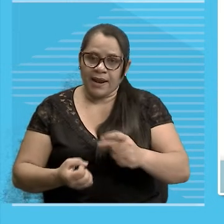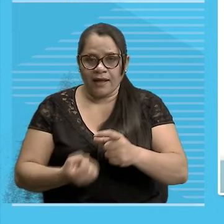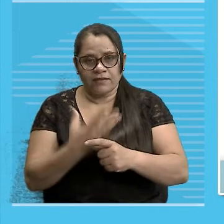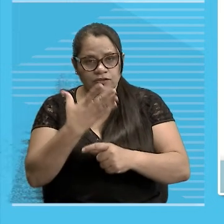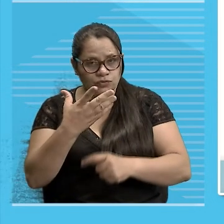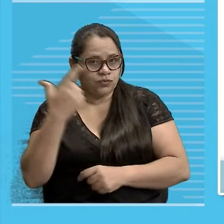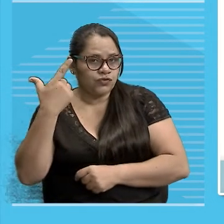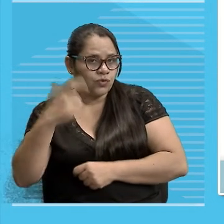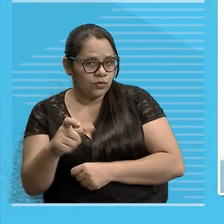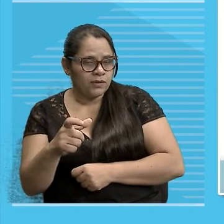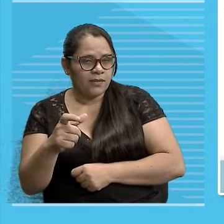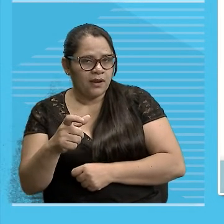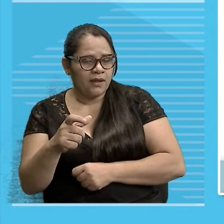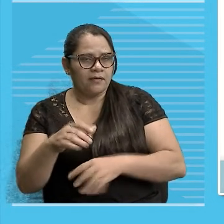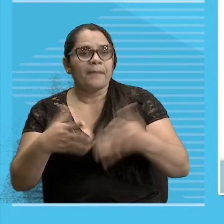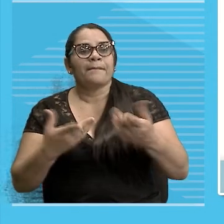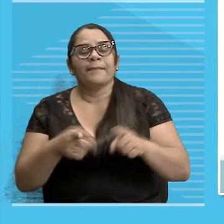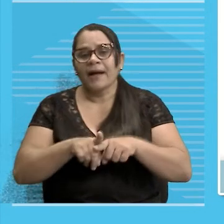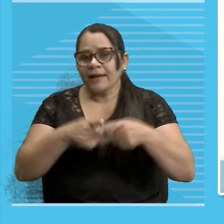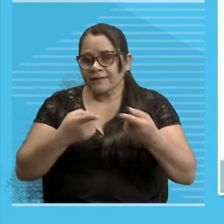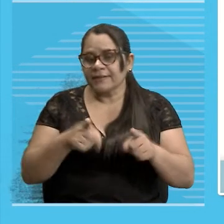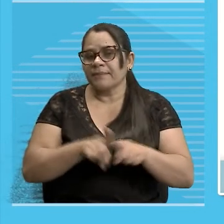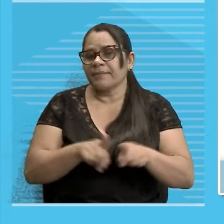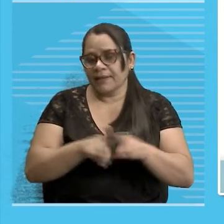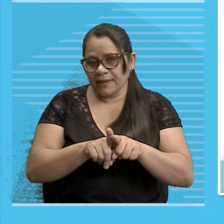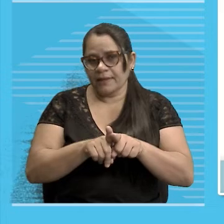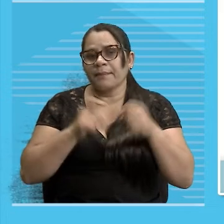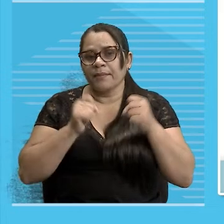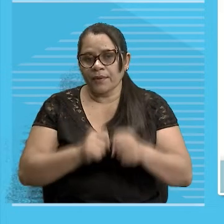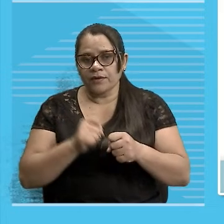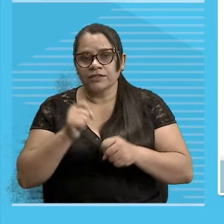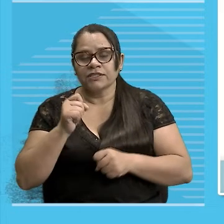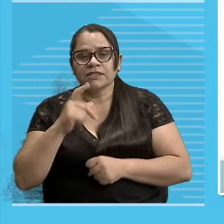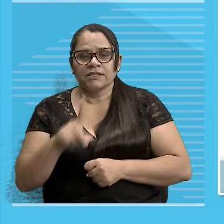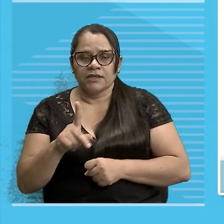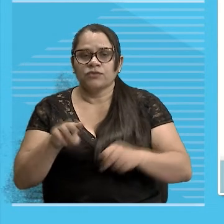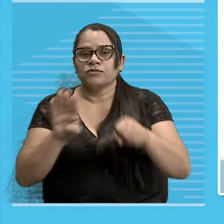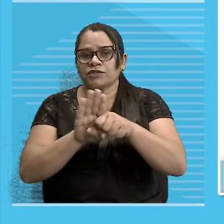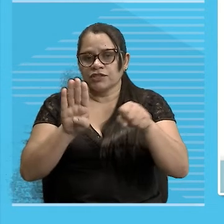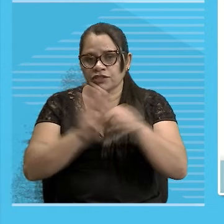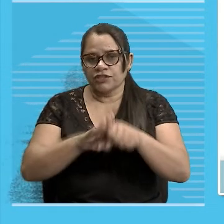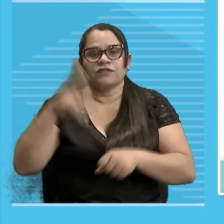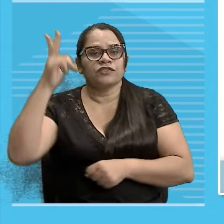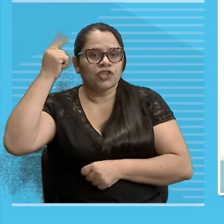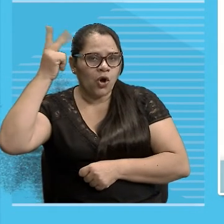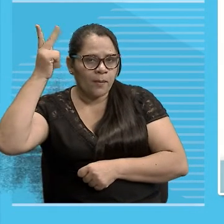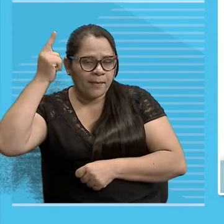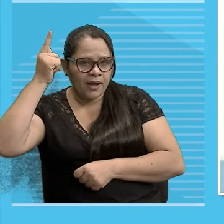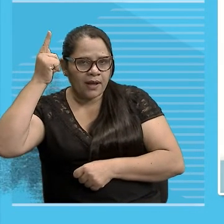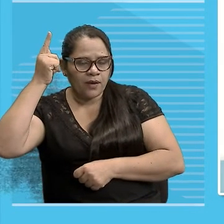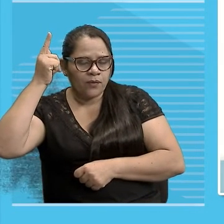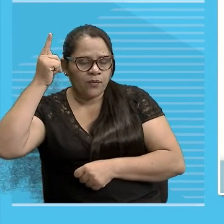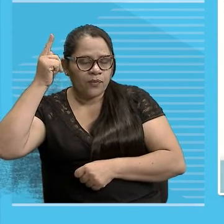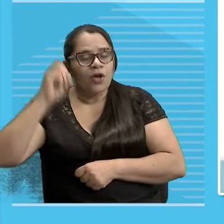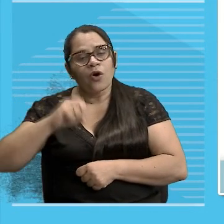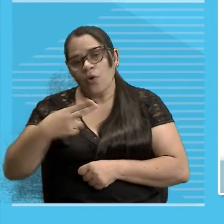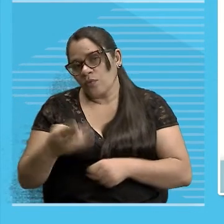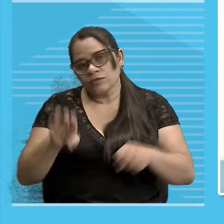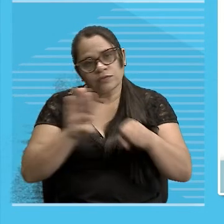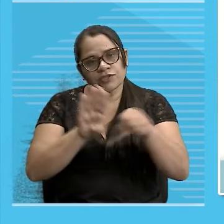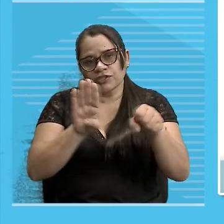Um substantivo comum Tá Designar um C em geral Ele pode ser Um substantivo Composto